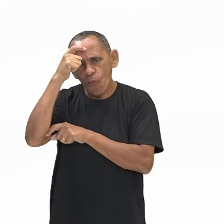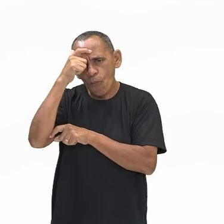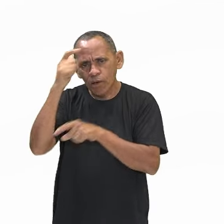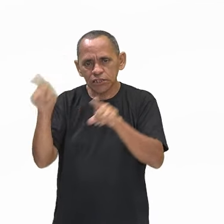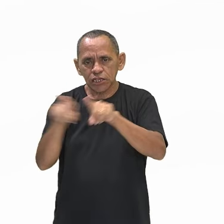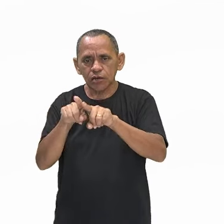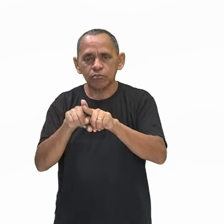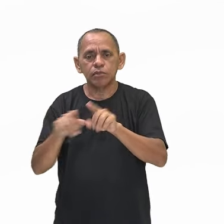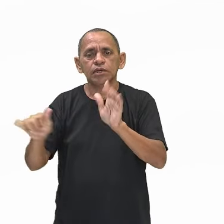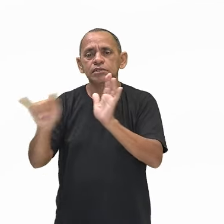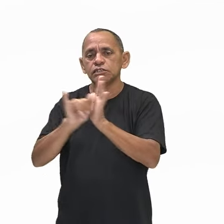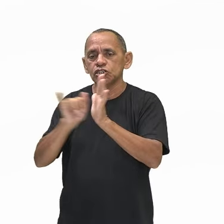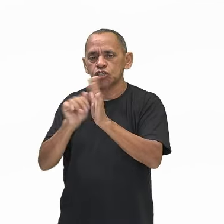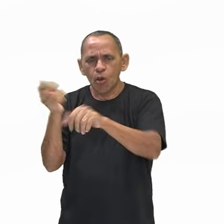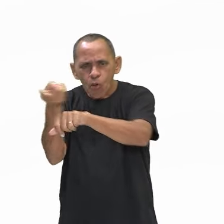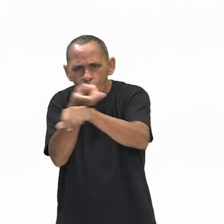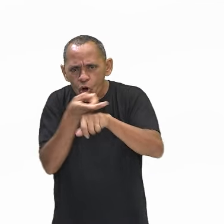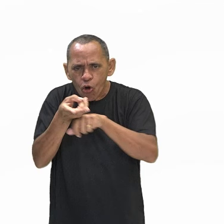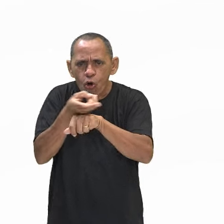identidade corporal.